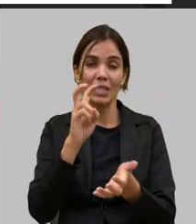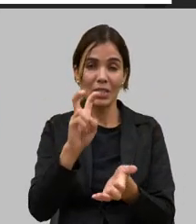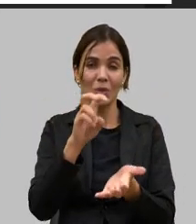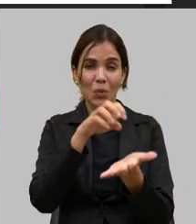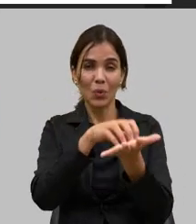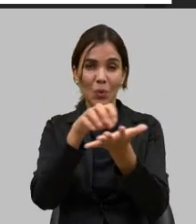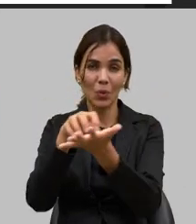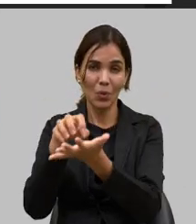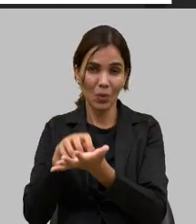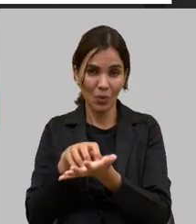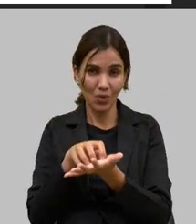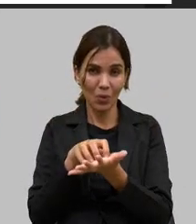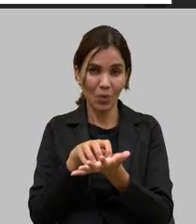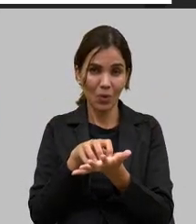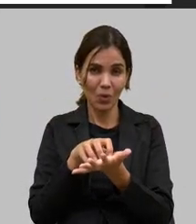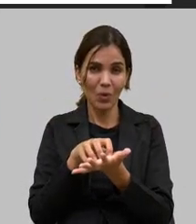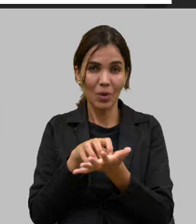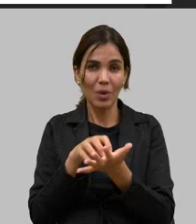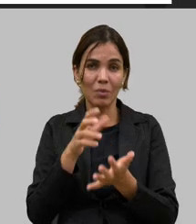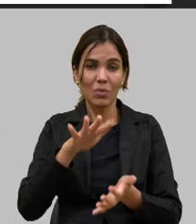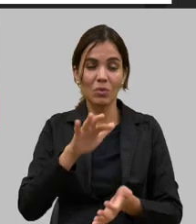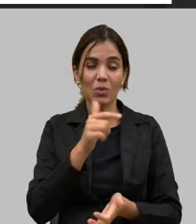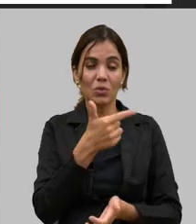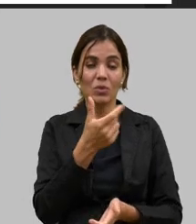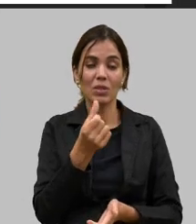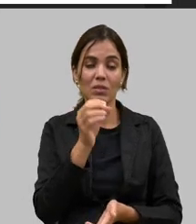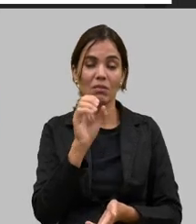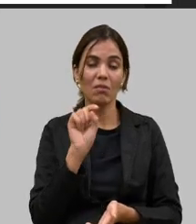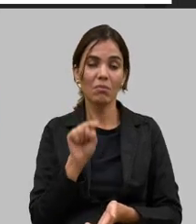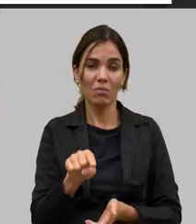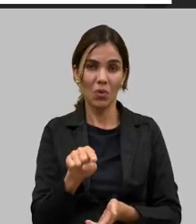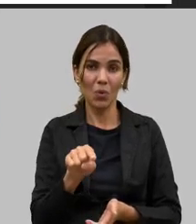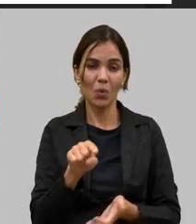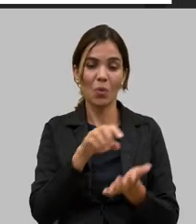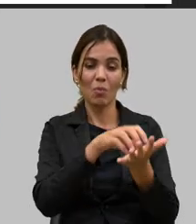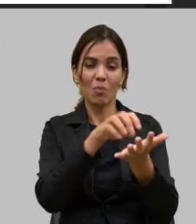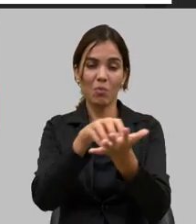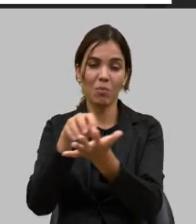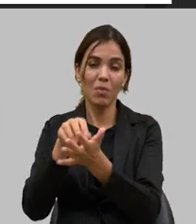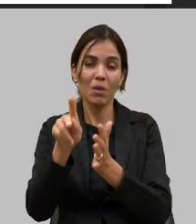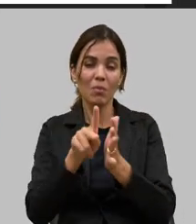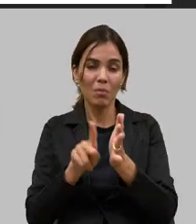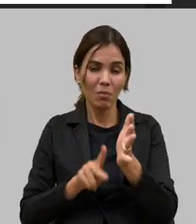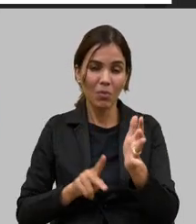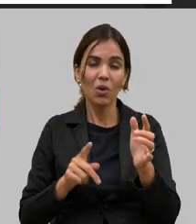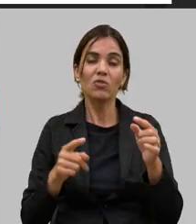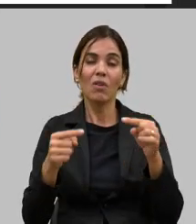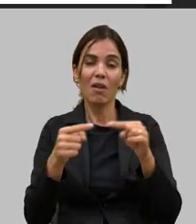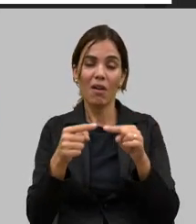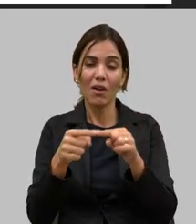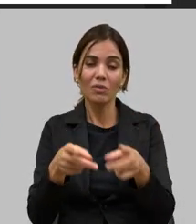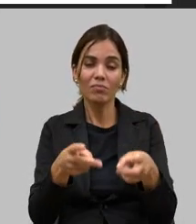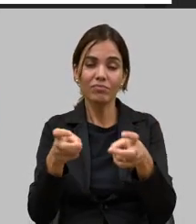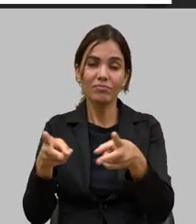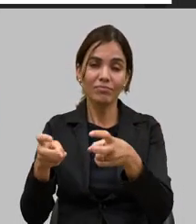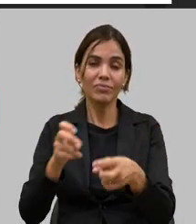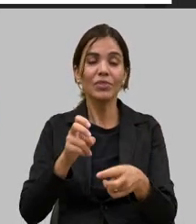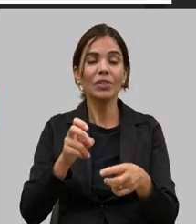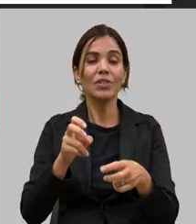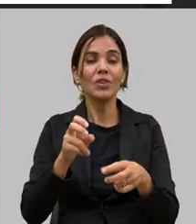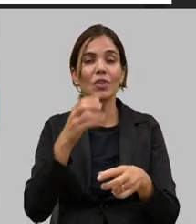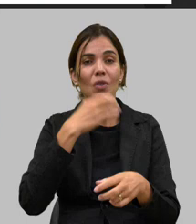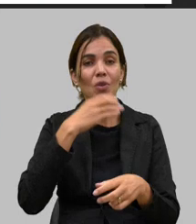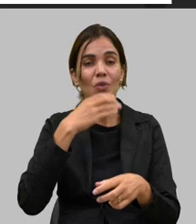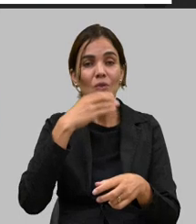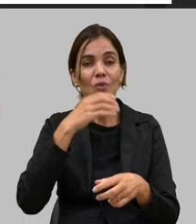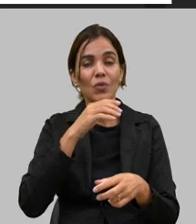milhões aproximadamente 260 mil por entidade em projetos relacionados ao agroestrativismo de frutos do Cerrado e um convênio